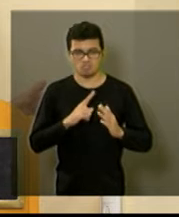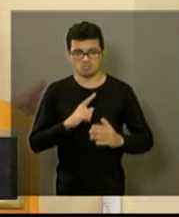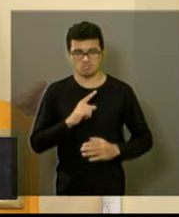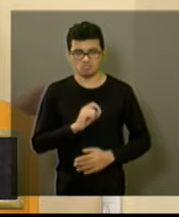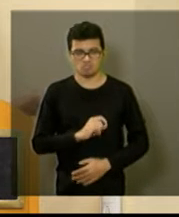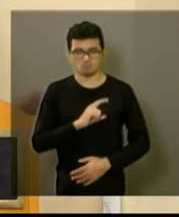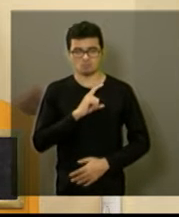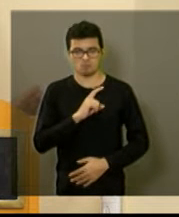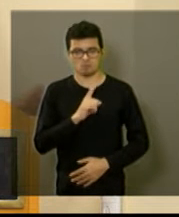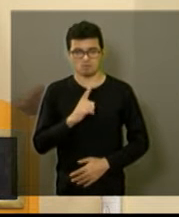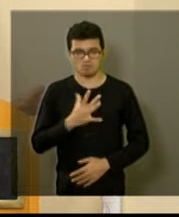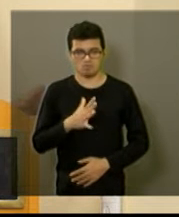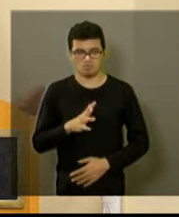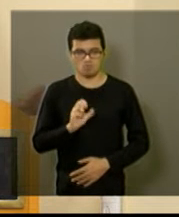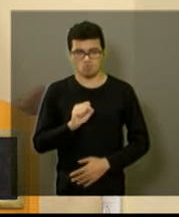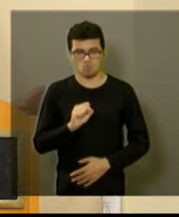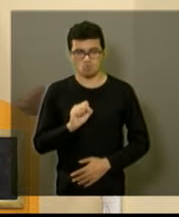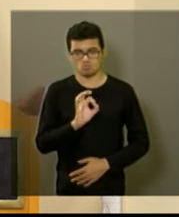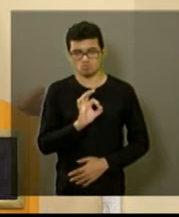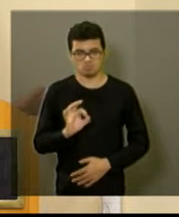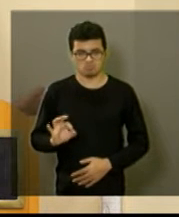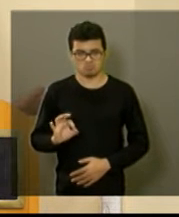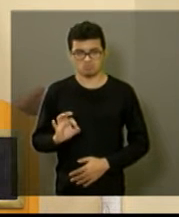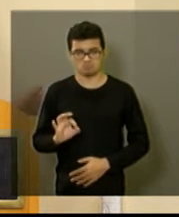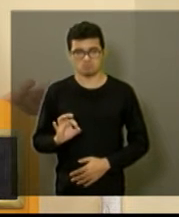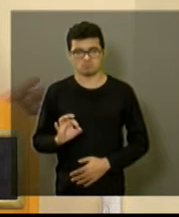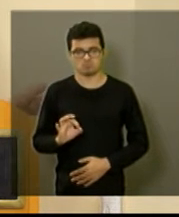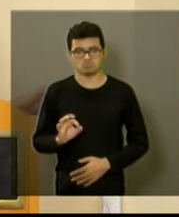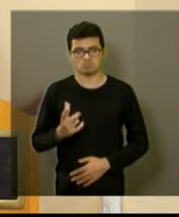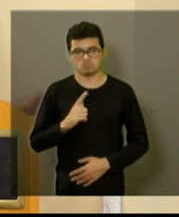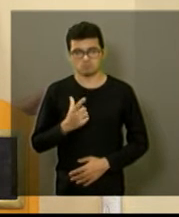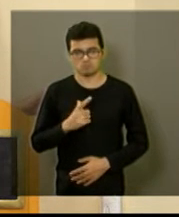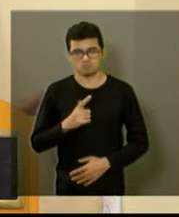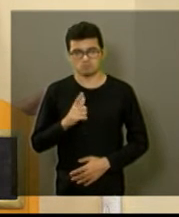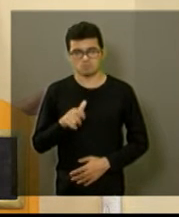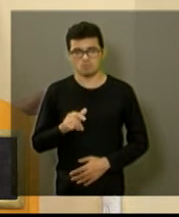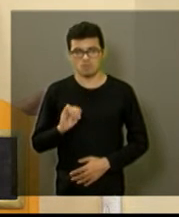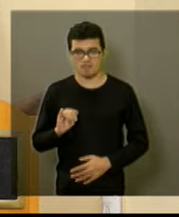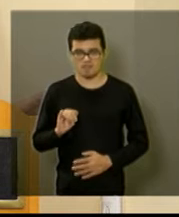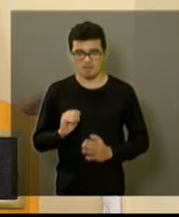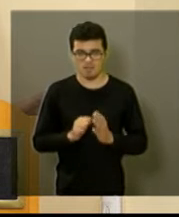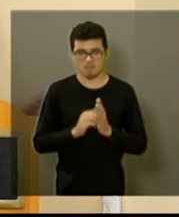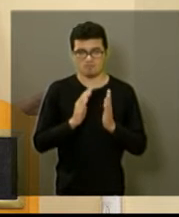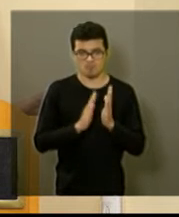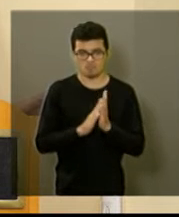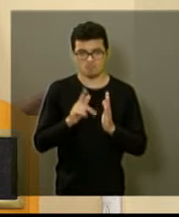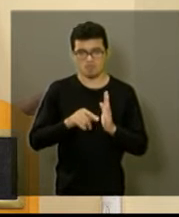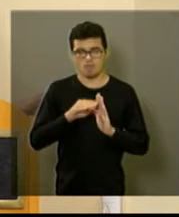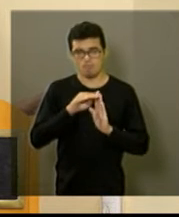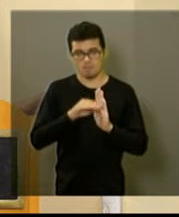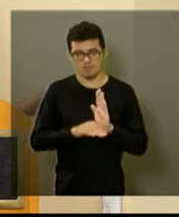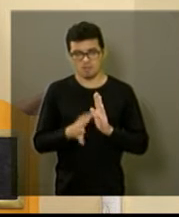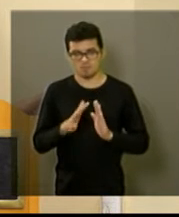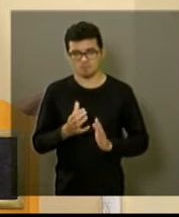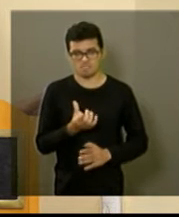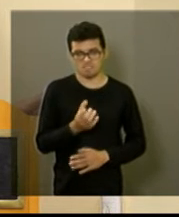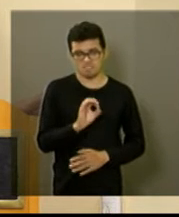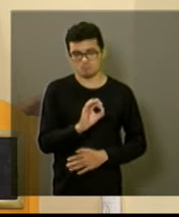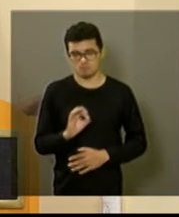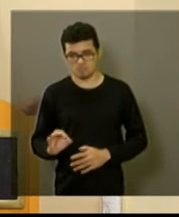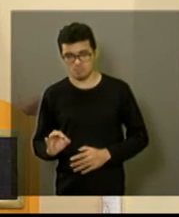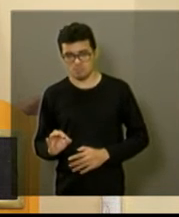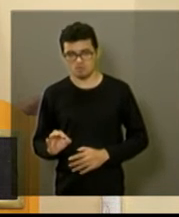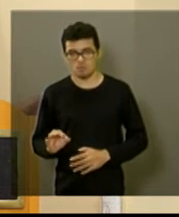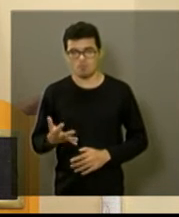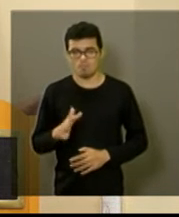se não me falha a memória agora é 8% então a inflação prevista para ano que vem é menor do que essa ela estaria em torno de 6%